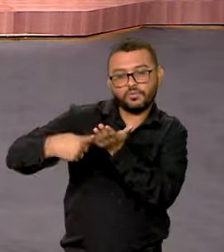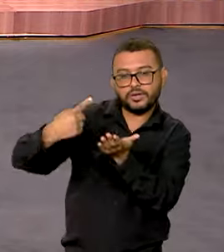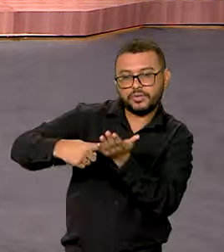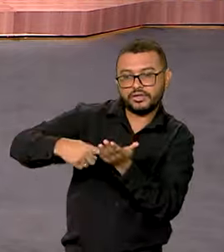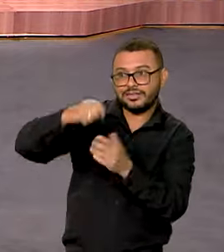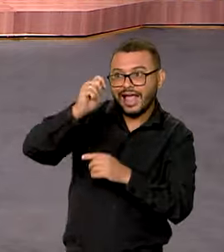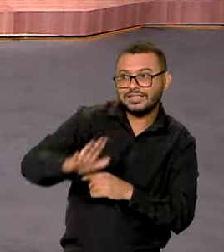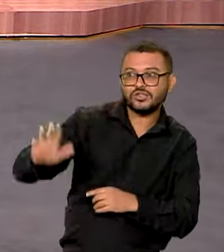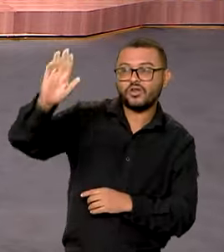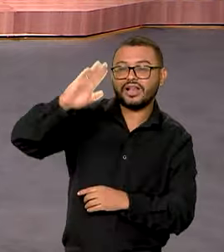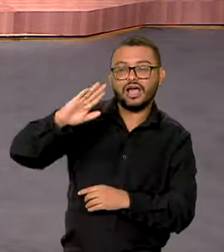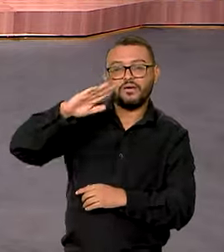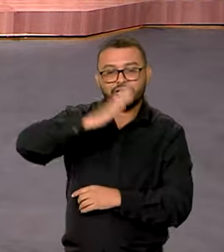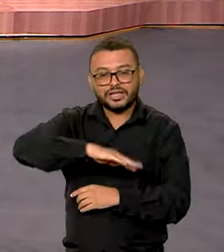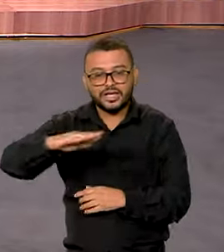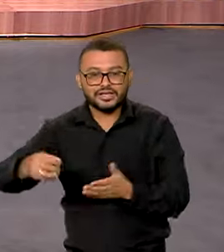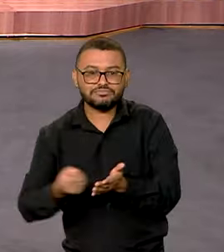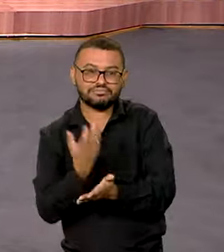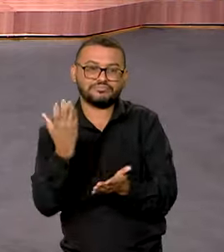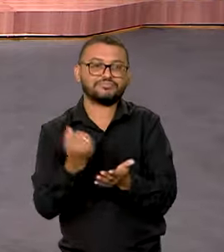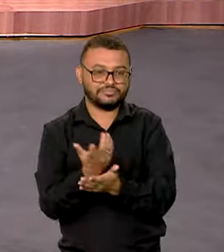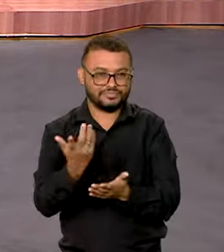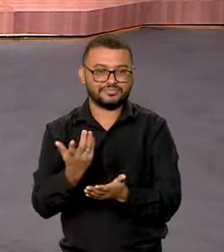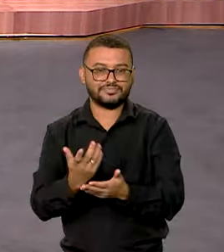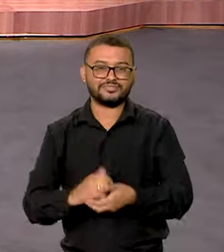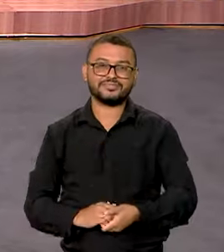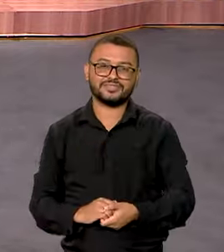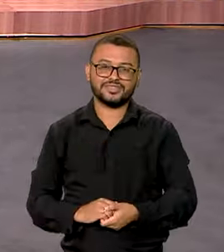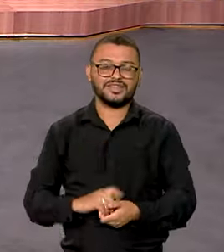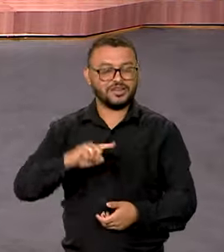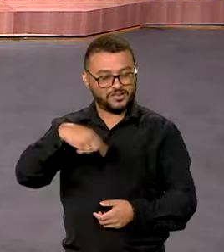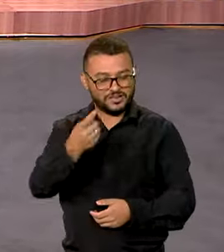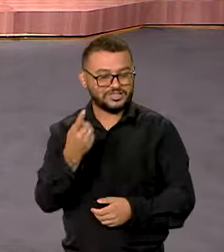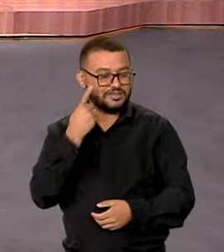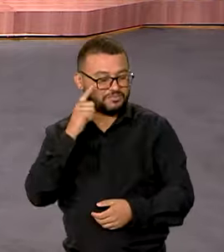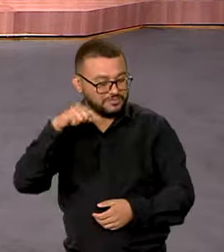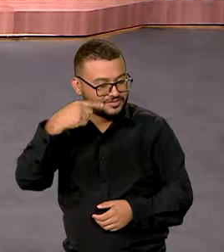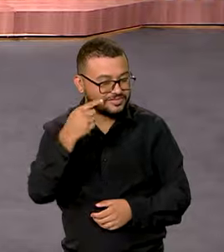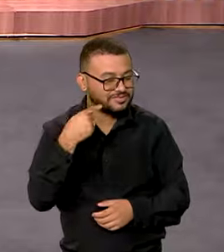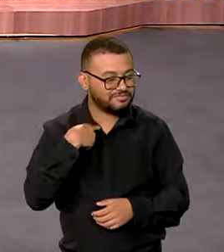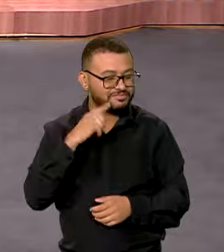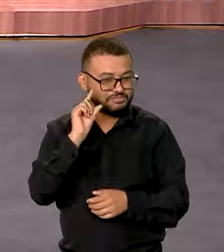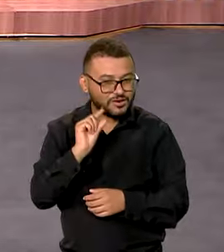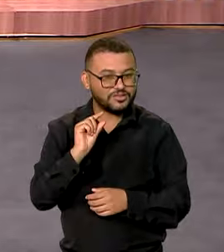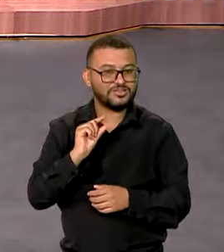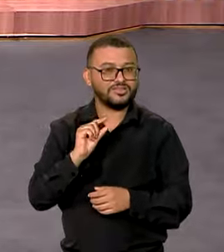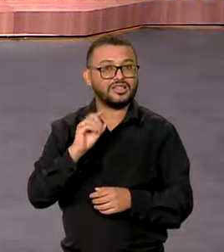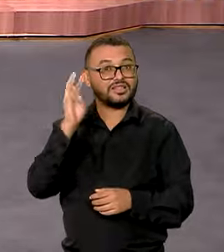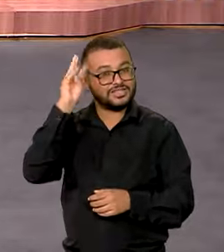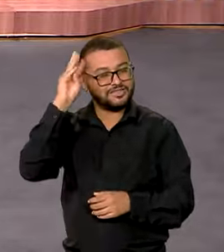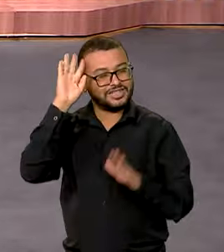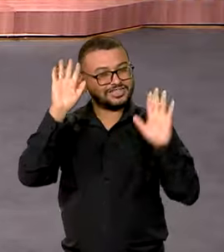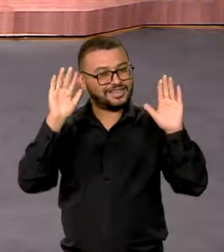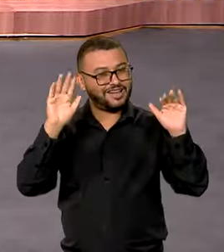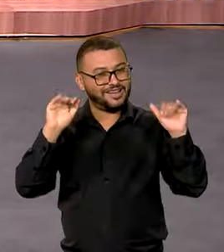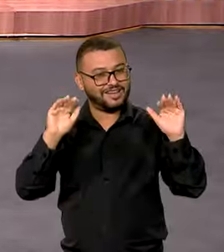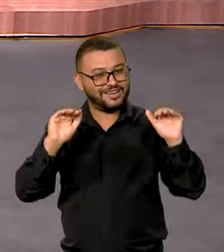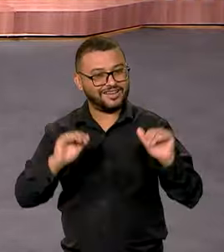compromisso nacional criança alfabetizada. e a gente se vê daqui a pouco, então. Boa terça-feira. Tchau.